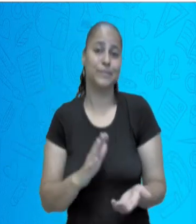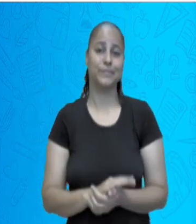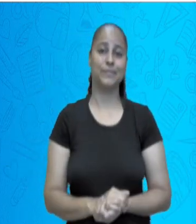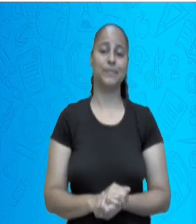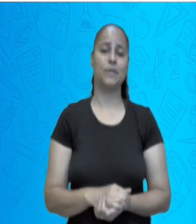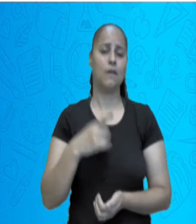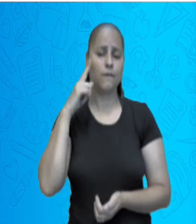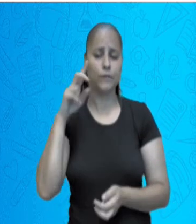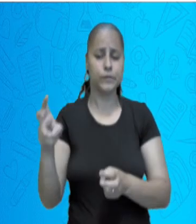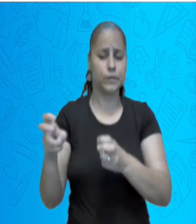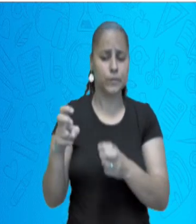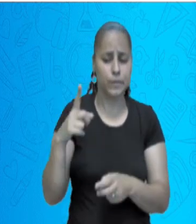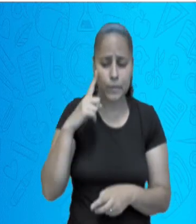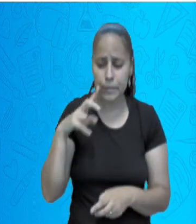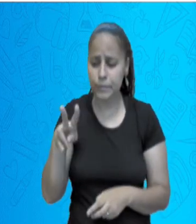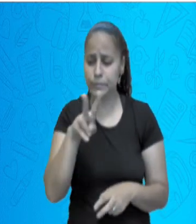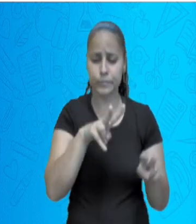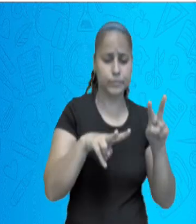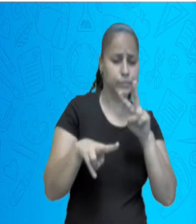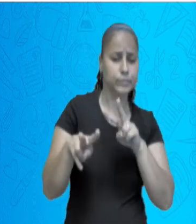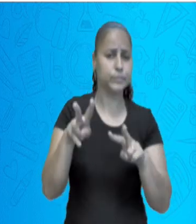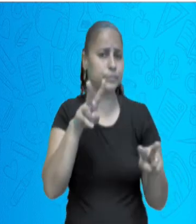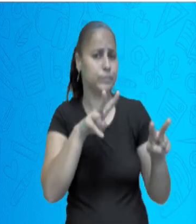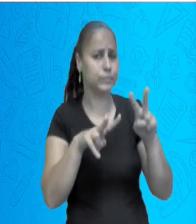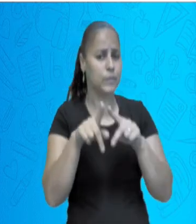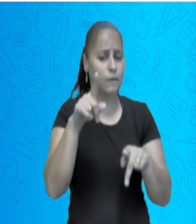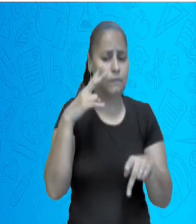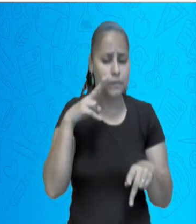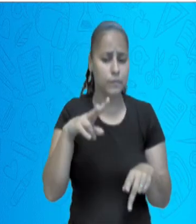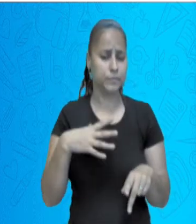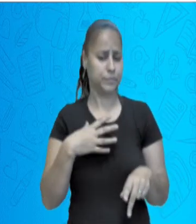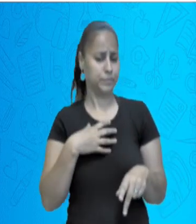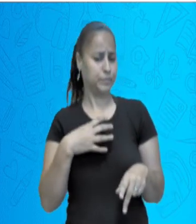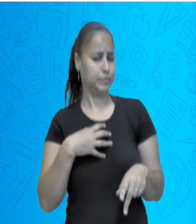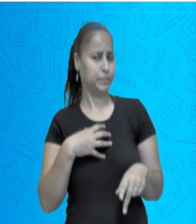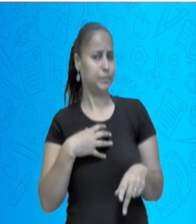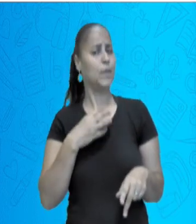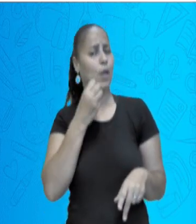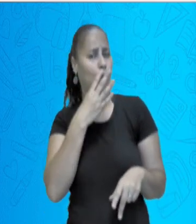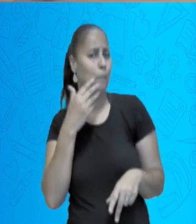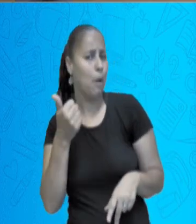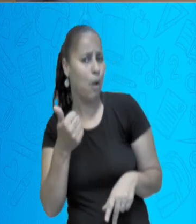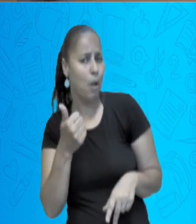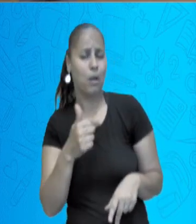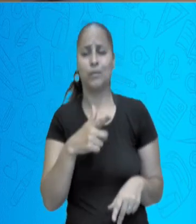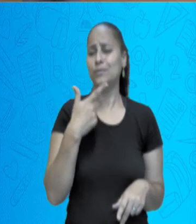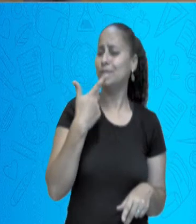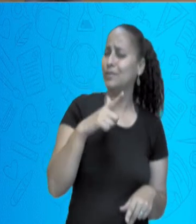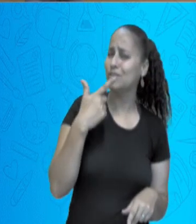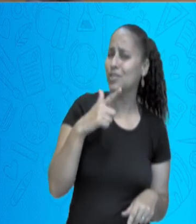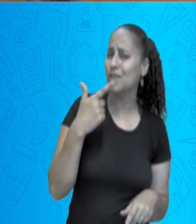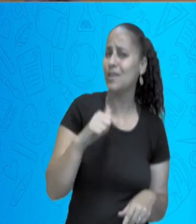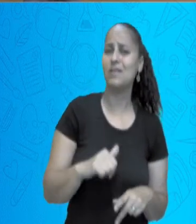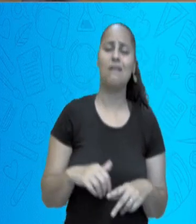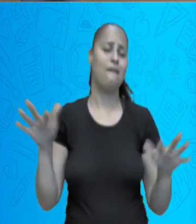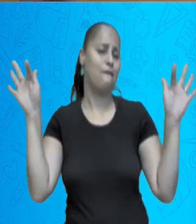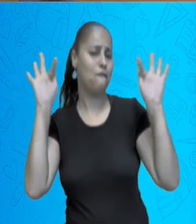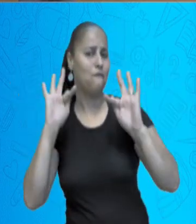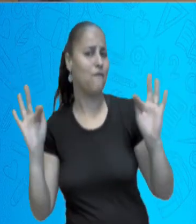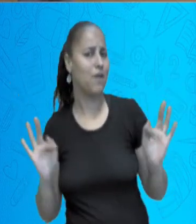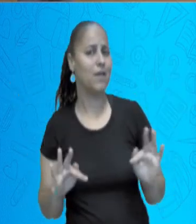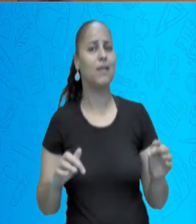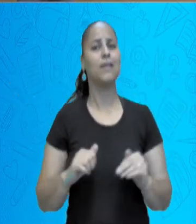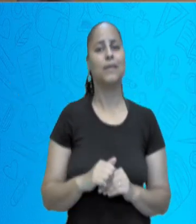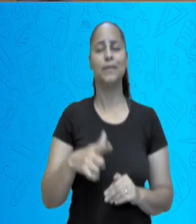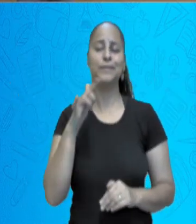Você olha, você tem um sentimento, muitas vezes um sentimento bom, vontade de gargalhar, de sorrir e